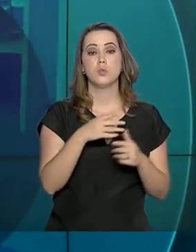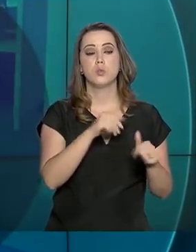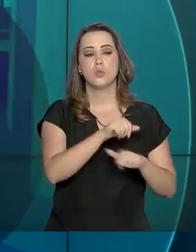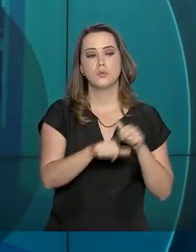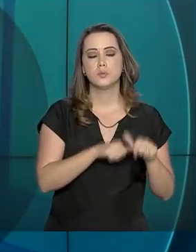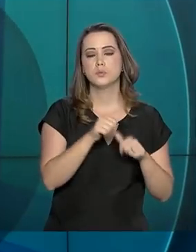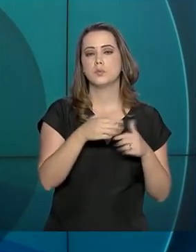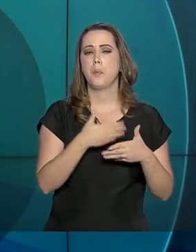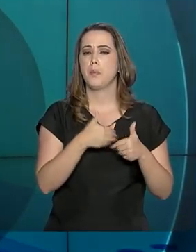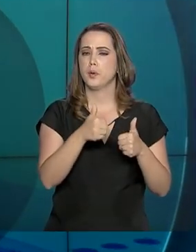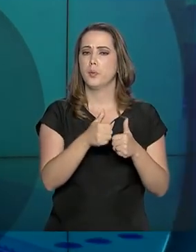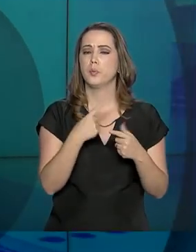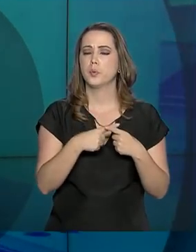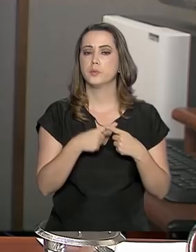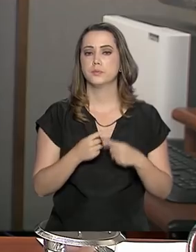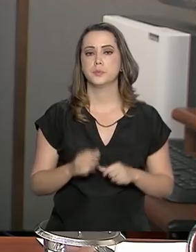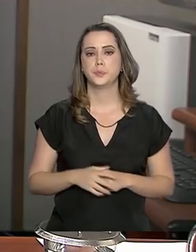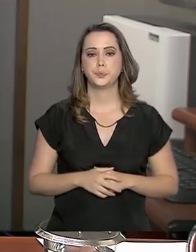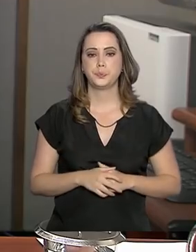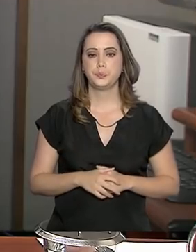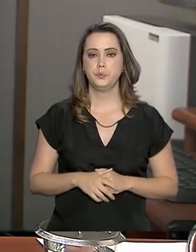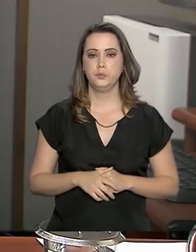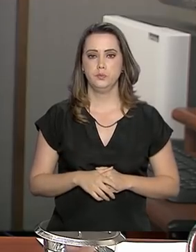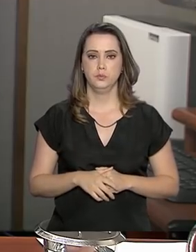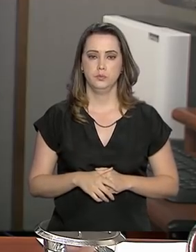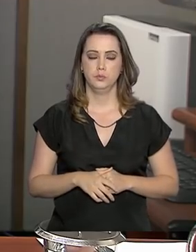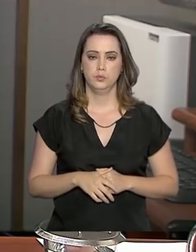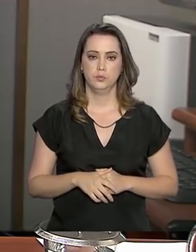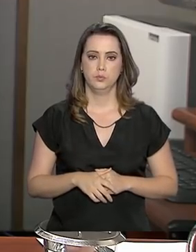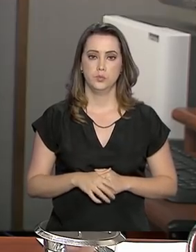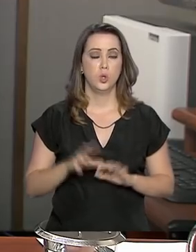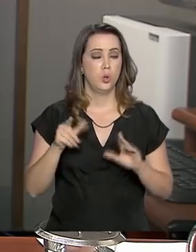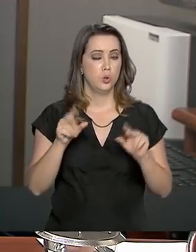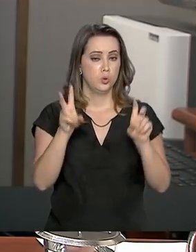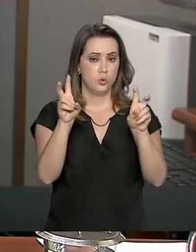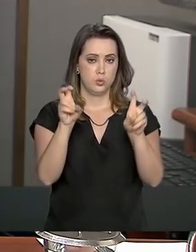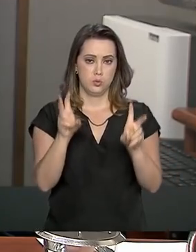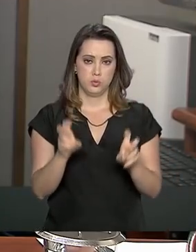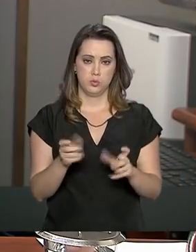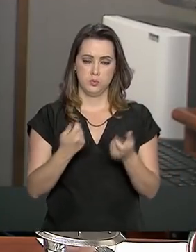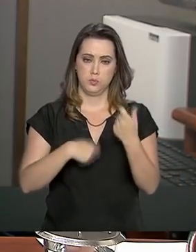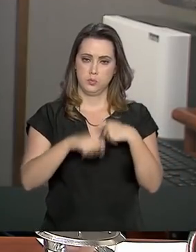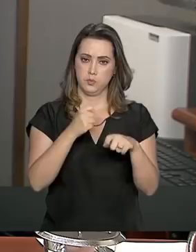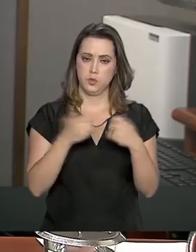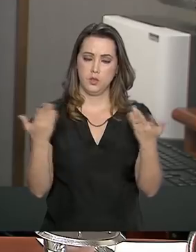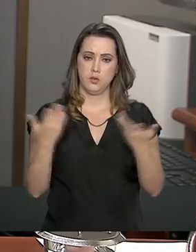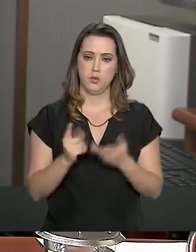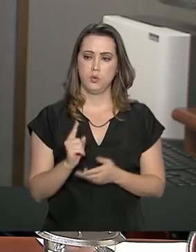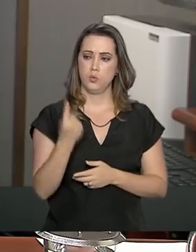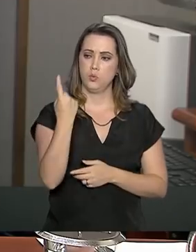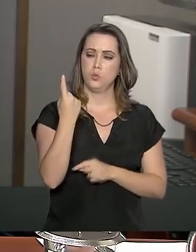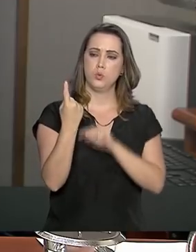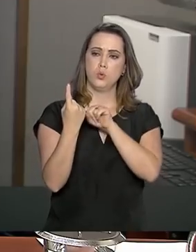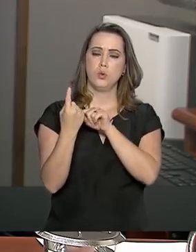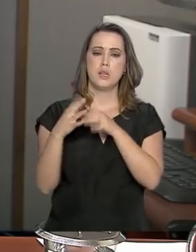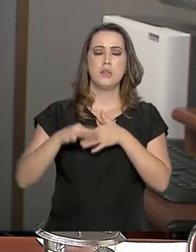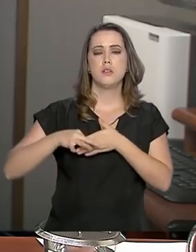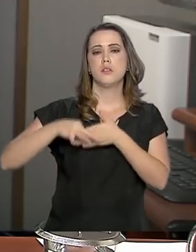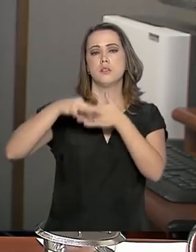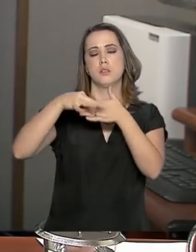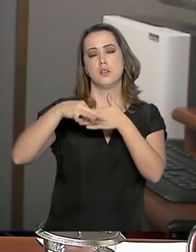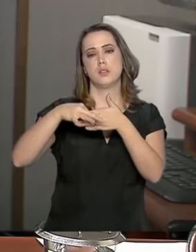nova estrutura ministerial. Todos os temas relacionados à economia agora têm um único comando